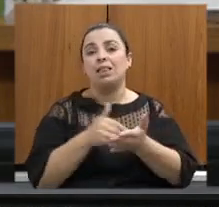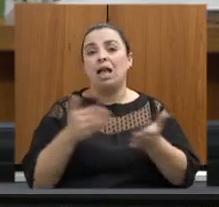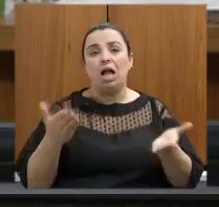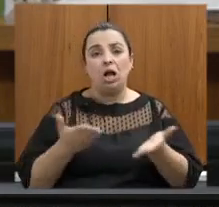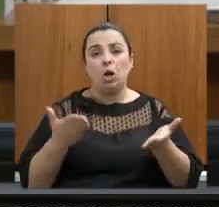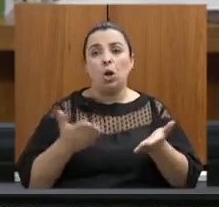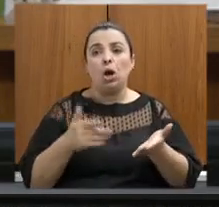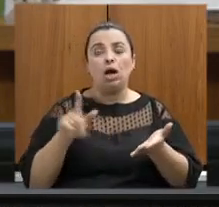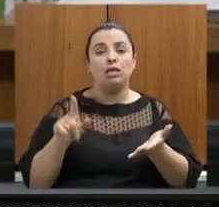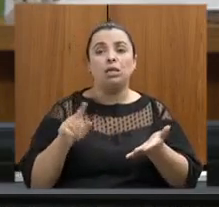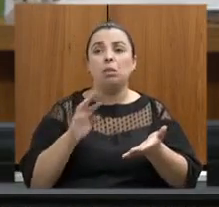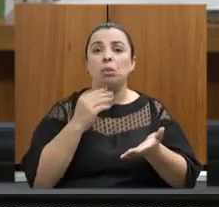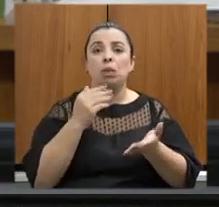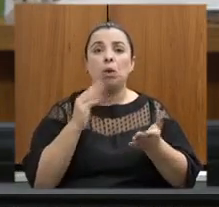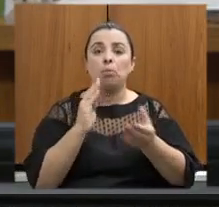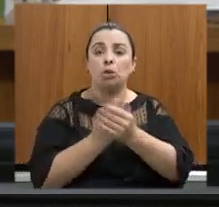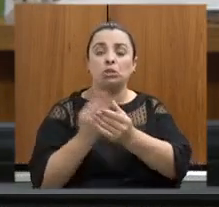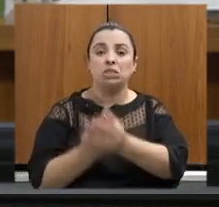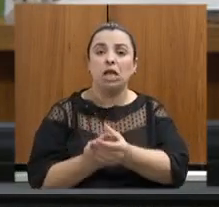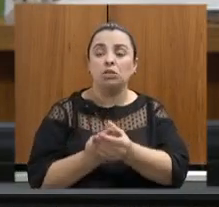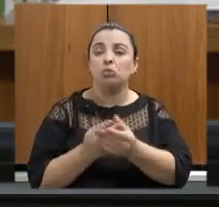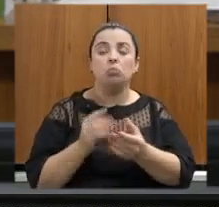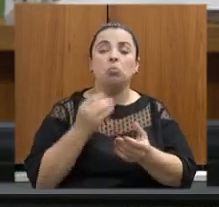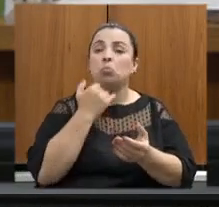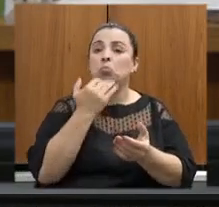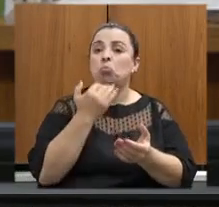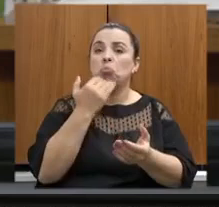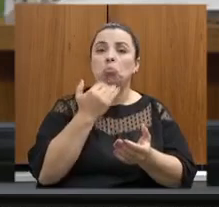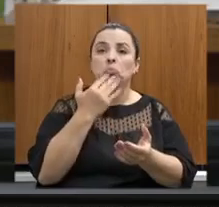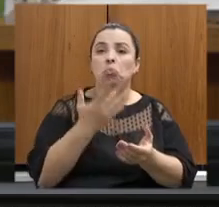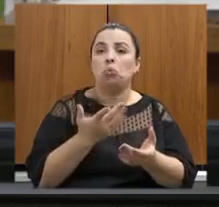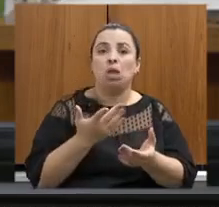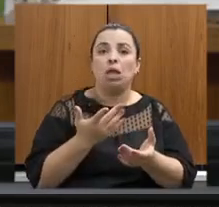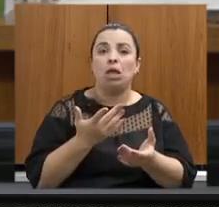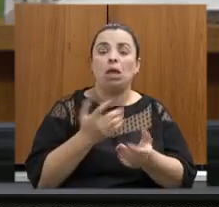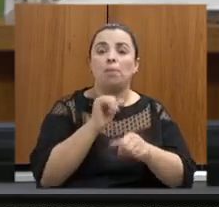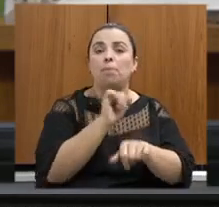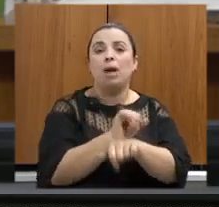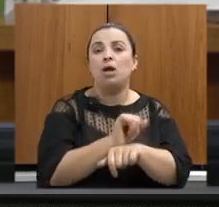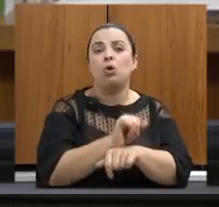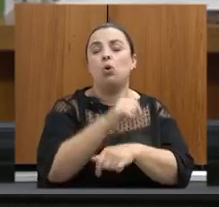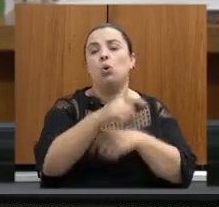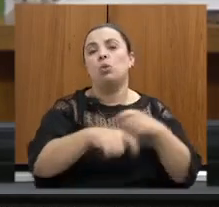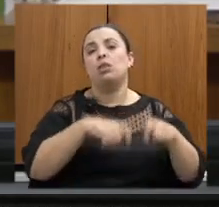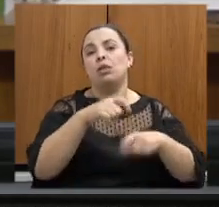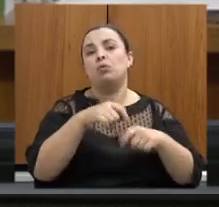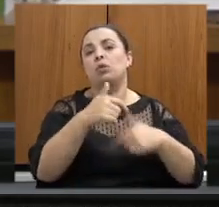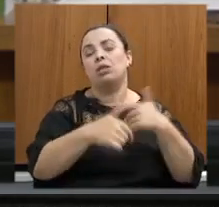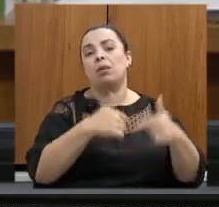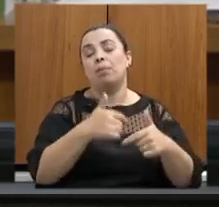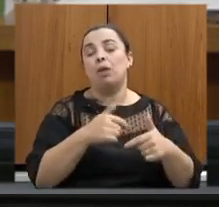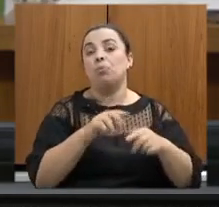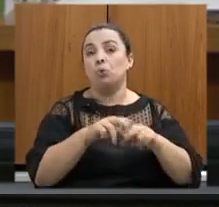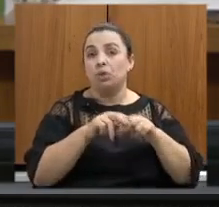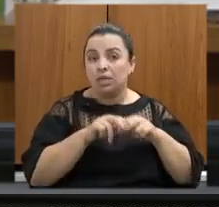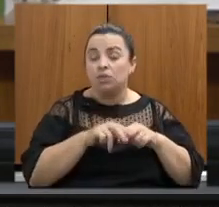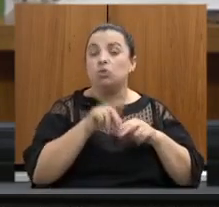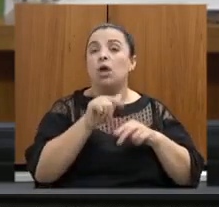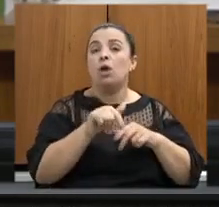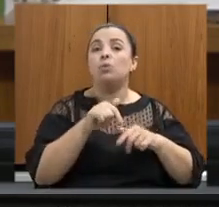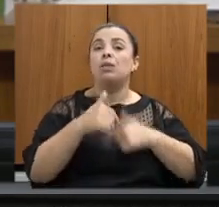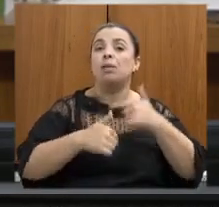concedida pelo judiciário reforçando o trabalho sério da nossa equipe técnica como eu disse observando